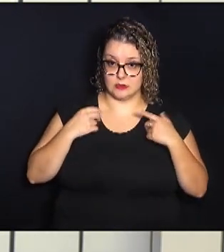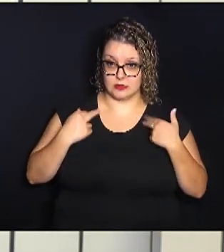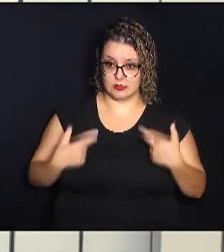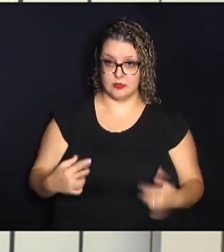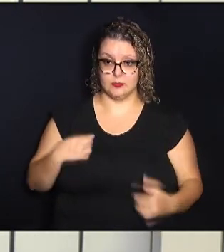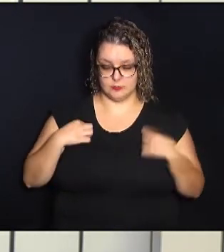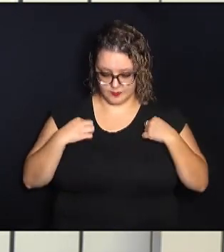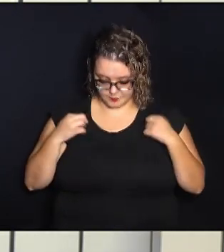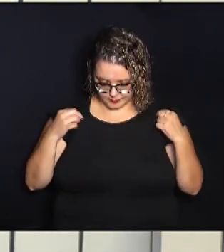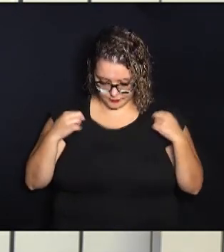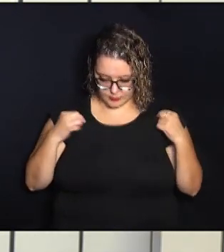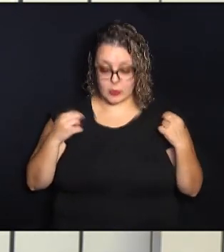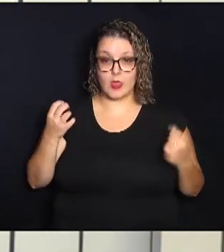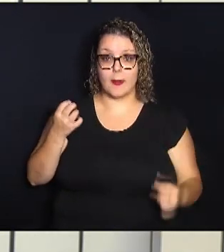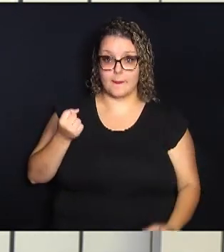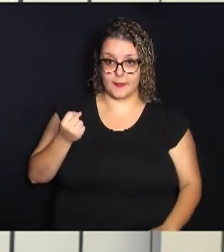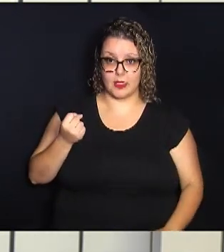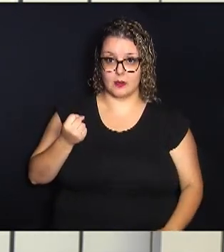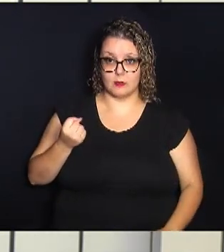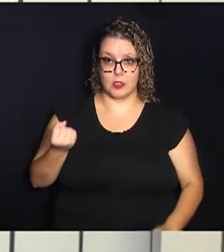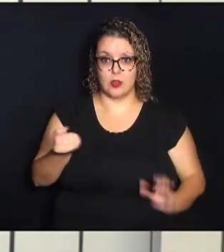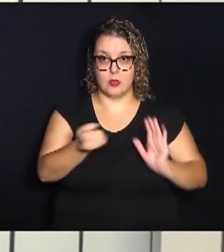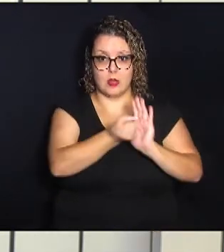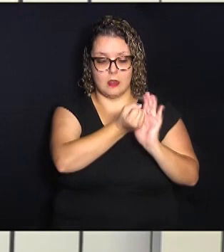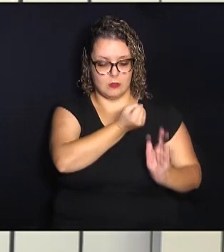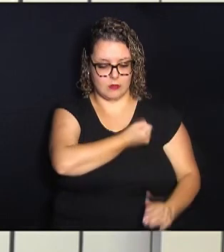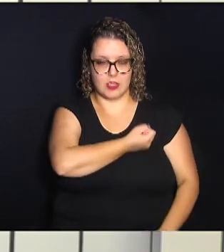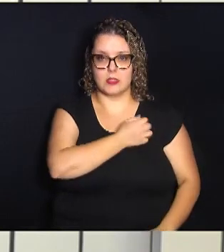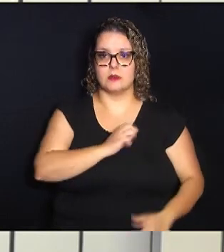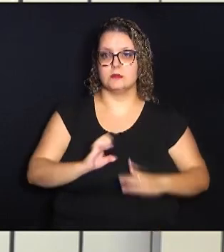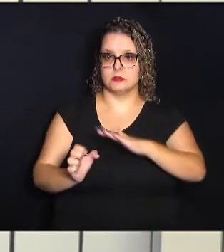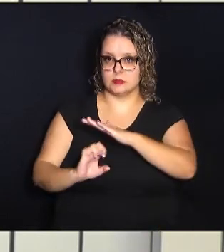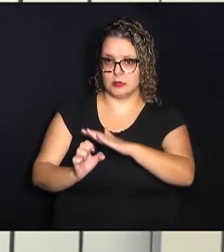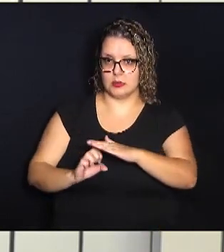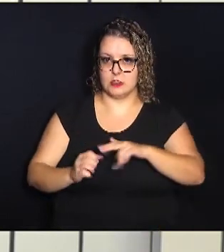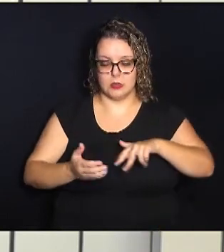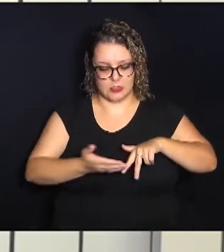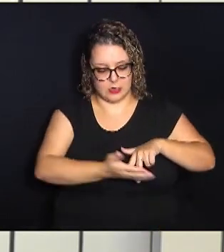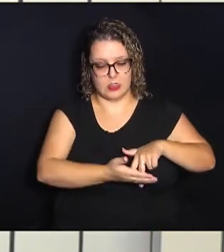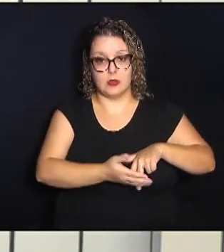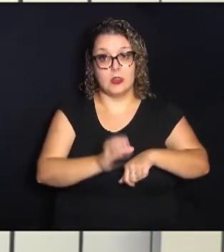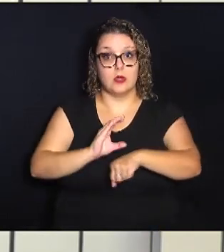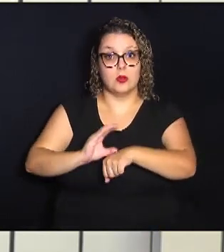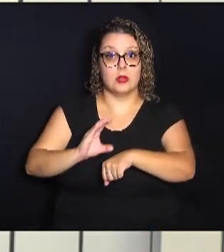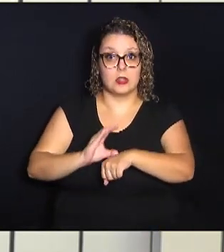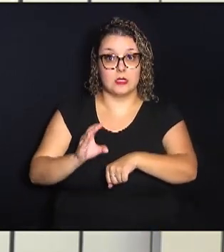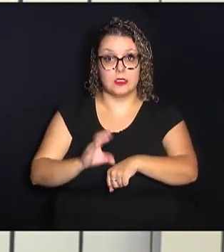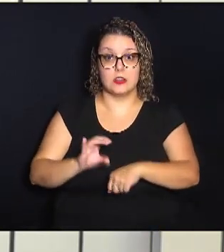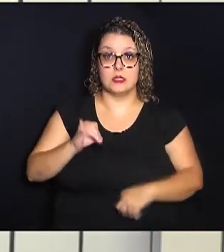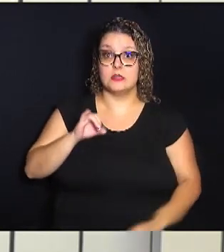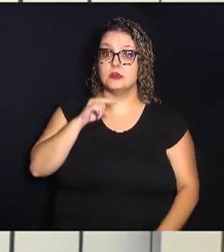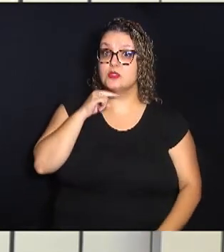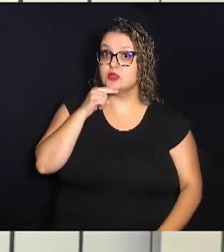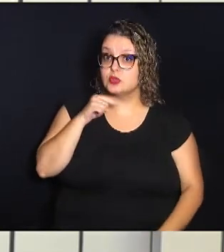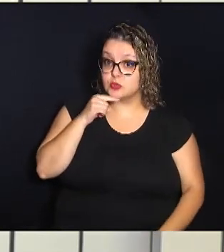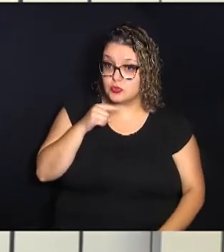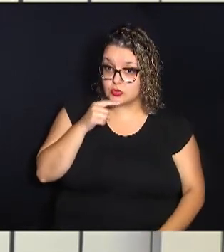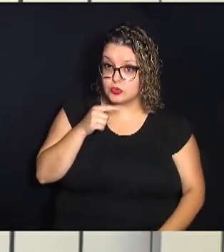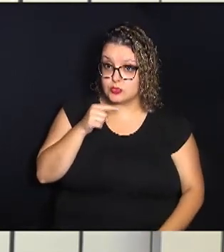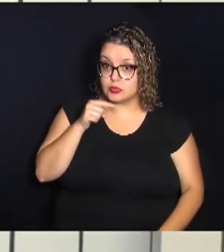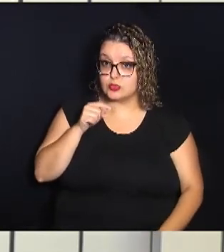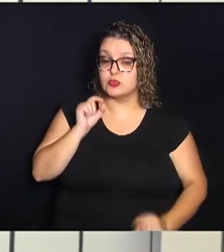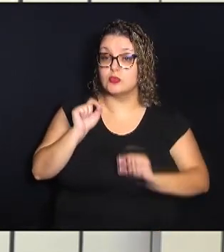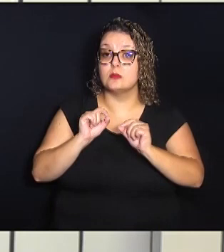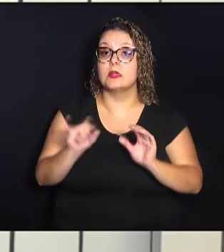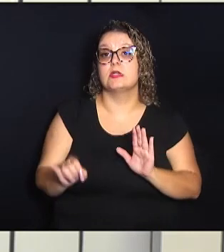camiseta branca com o logo da empresa, calça na cor cinza. Em caso de dúvidas sobre essa